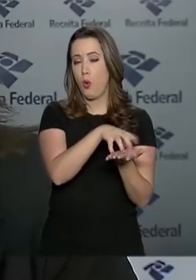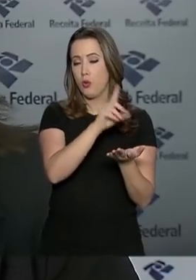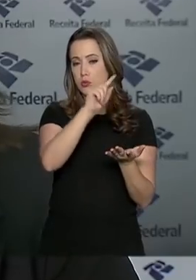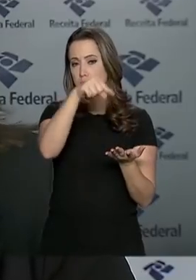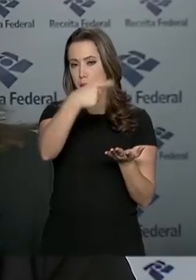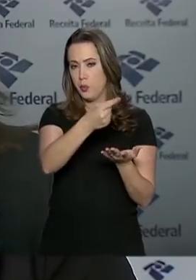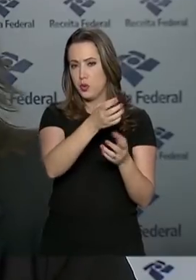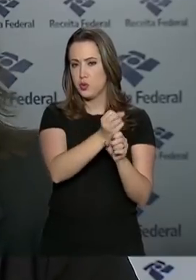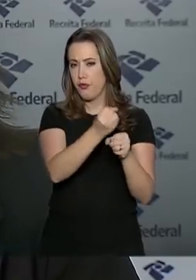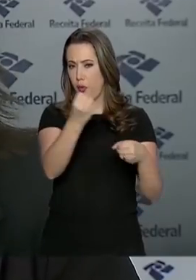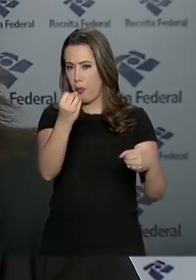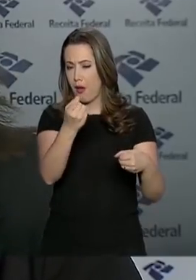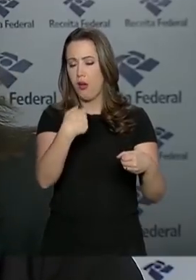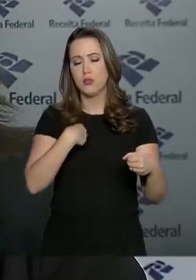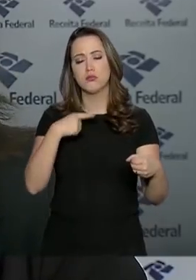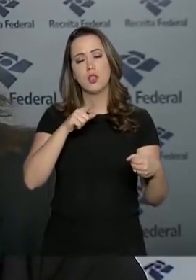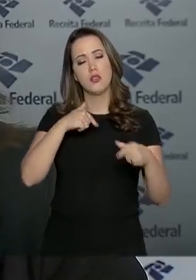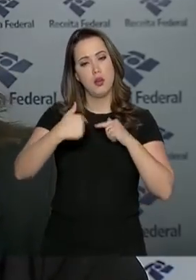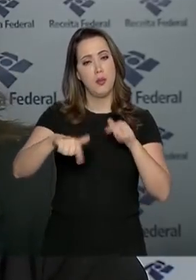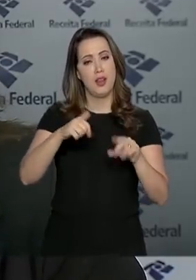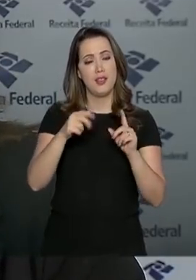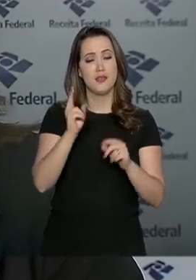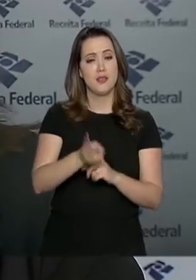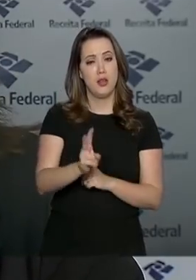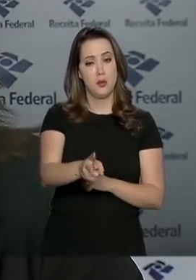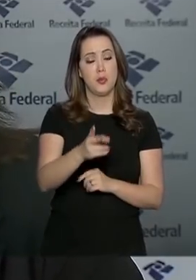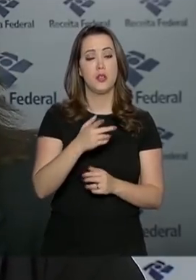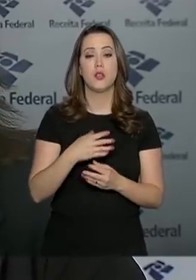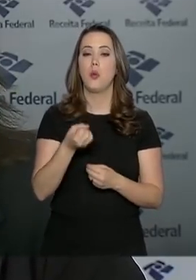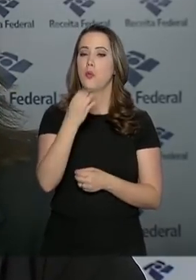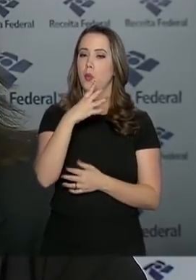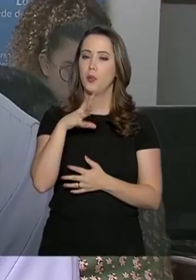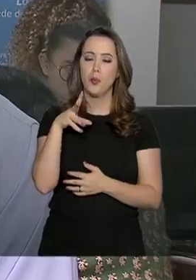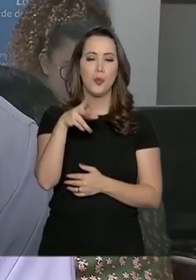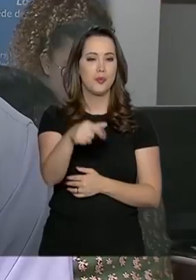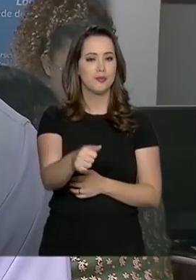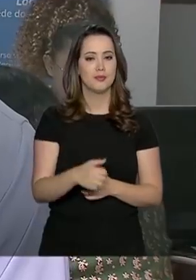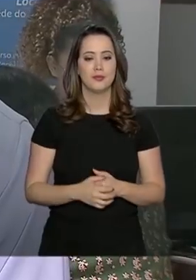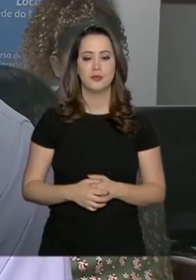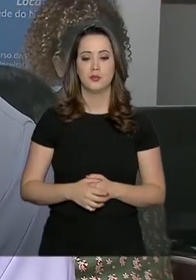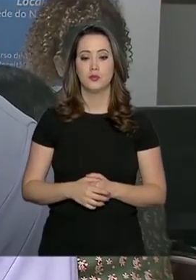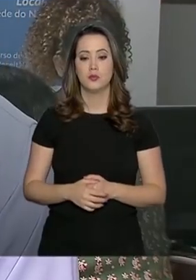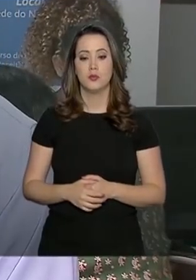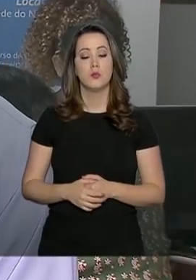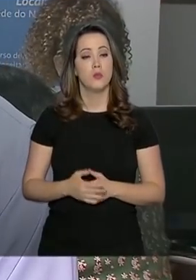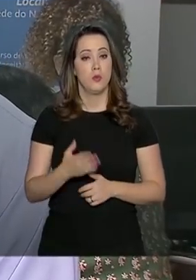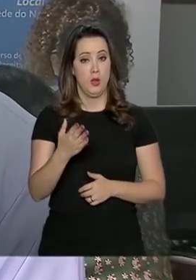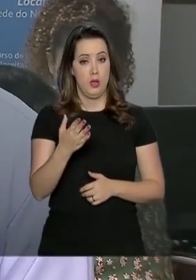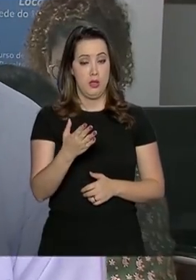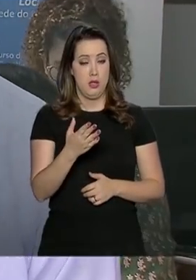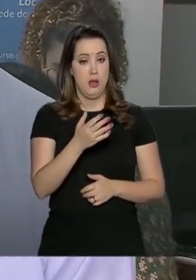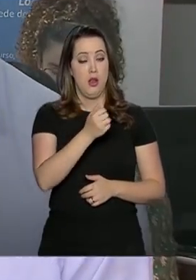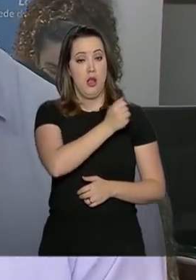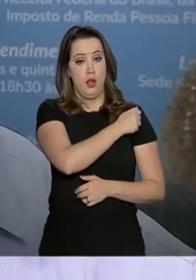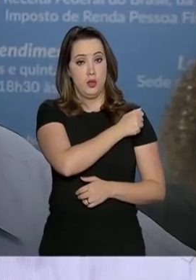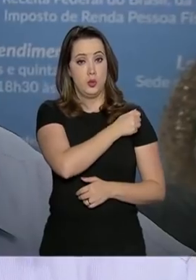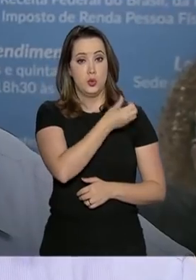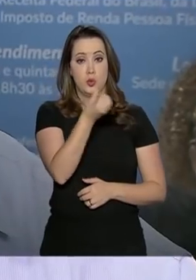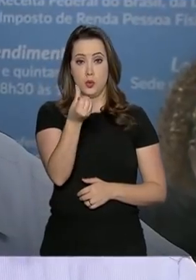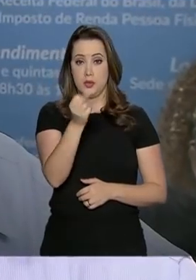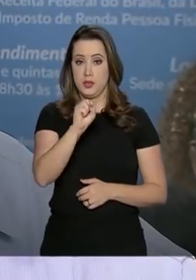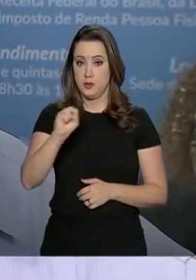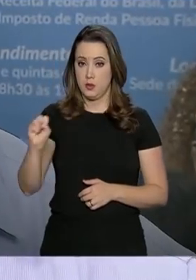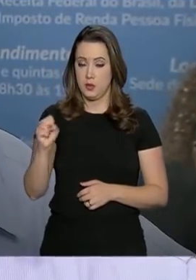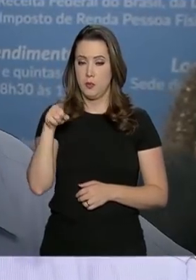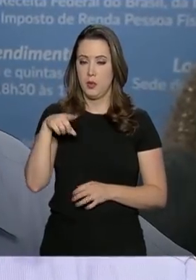formados, terem bastante contato aqui com a gente. Então, só tem trazido benefícios. Para o aluno do sexto semestre de ciências contábeis, é